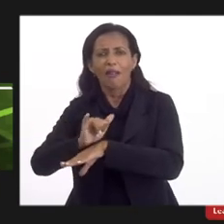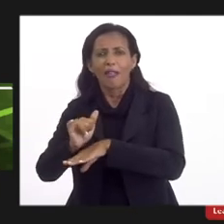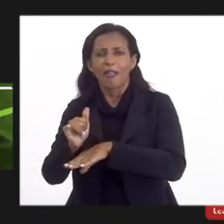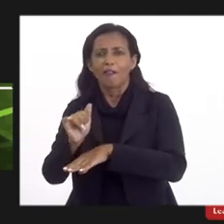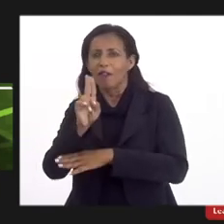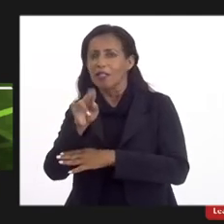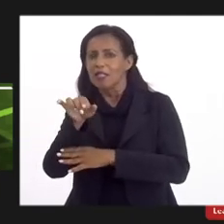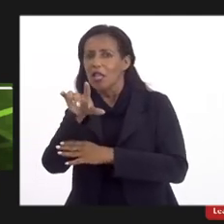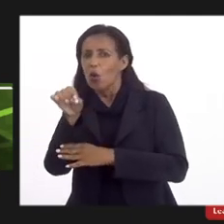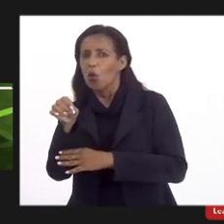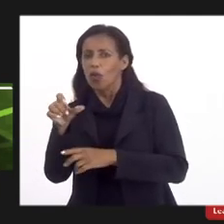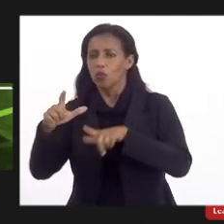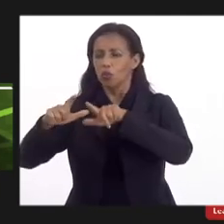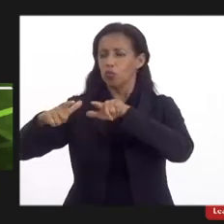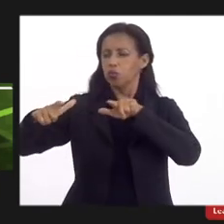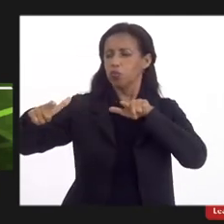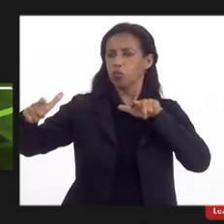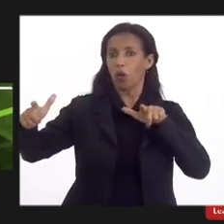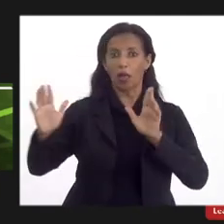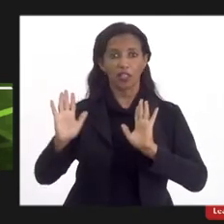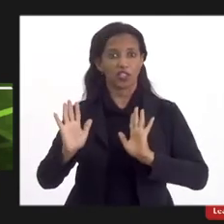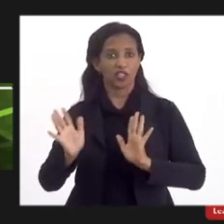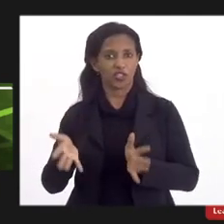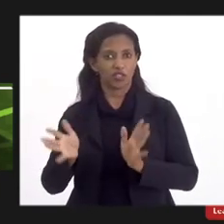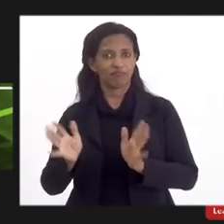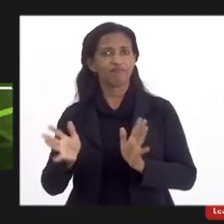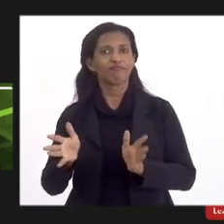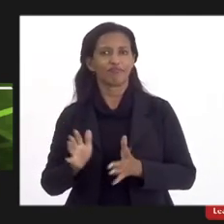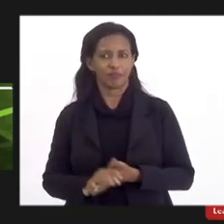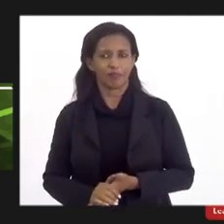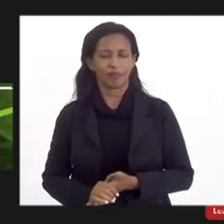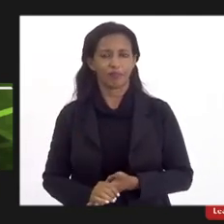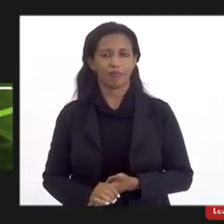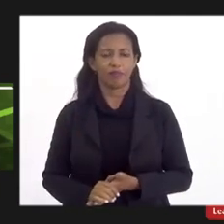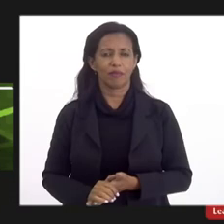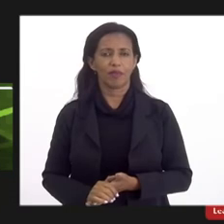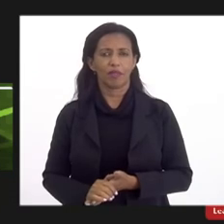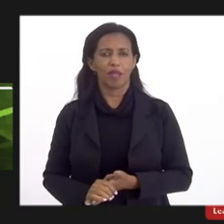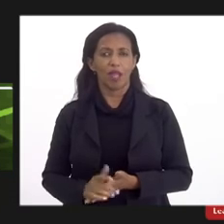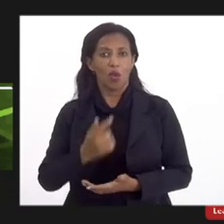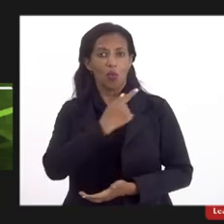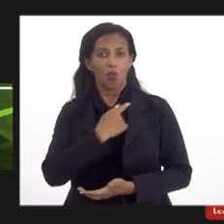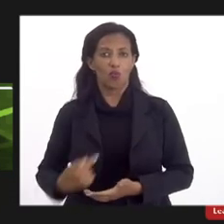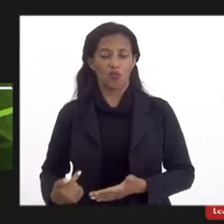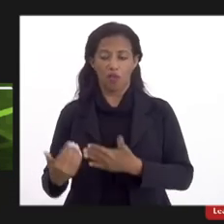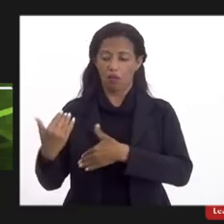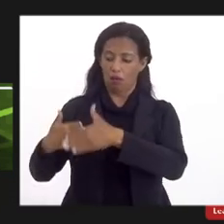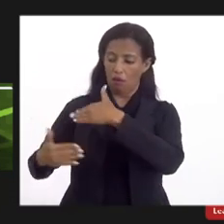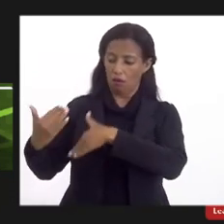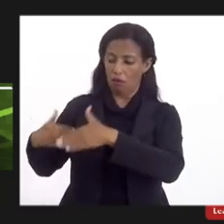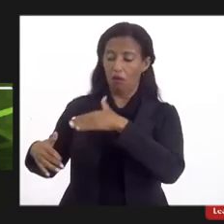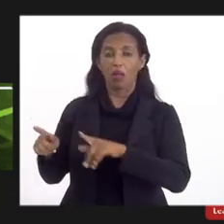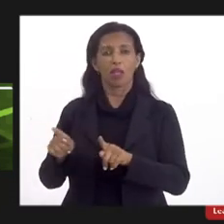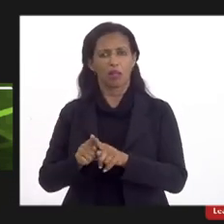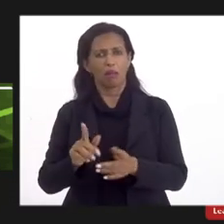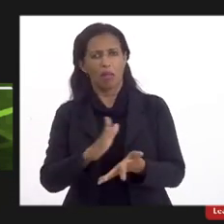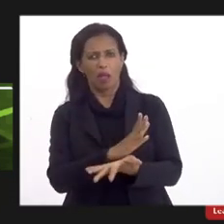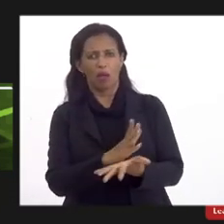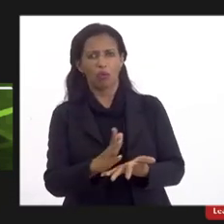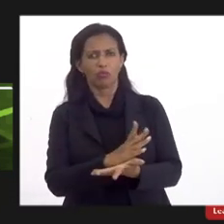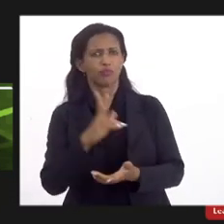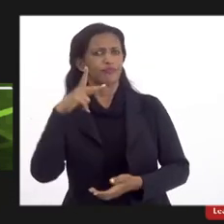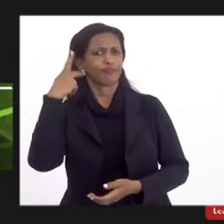UESO crescer e já os sucessivos governos e até alguns parlamentares